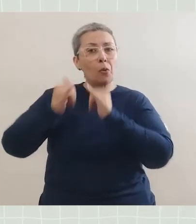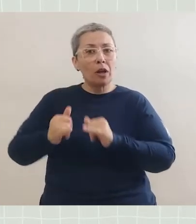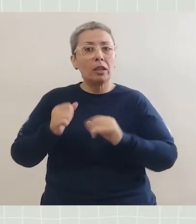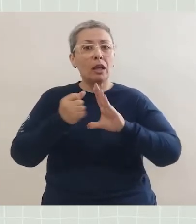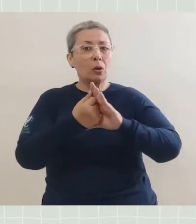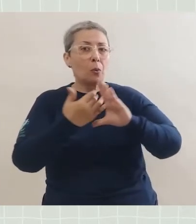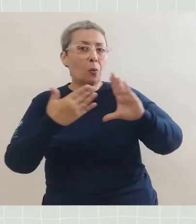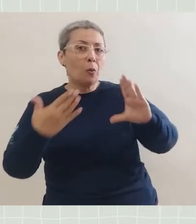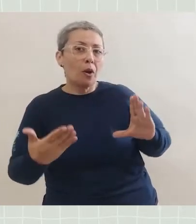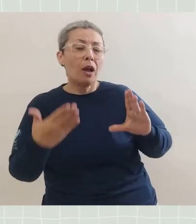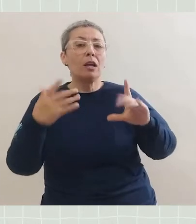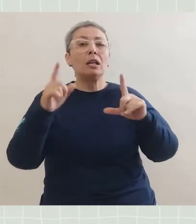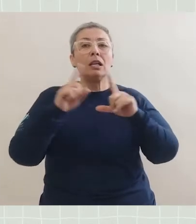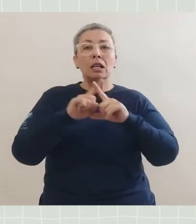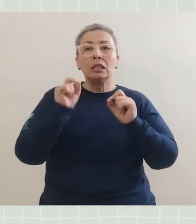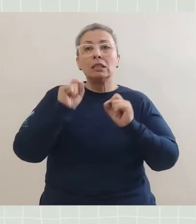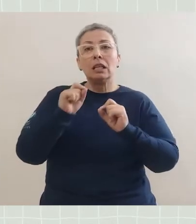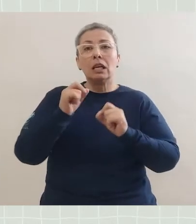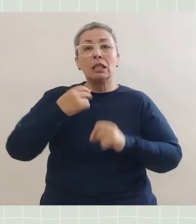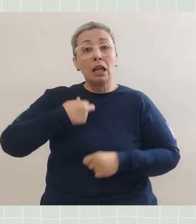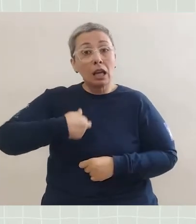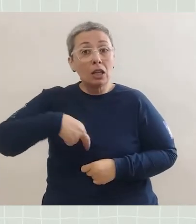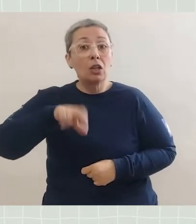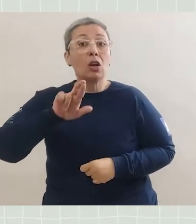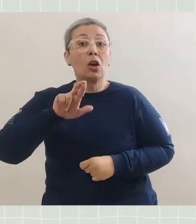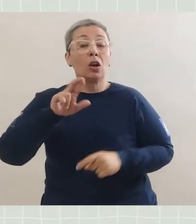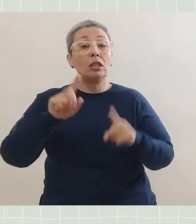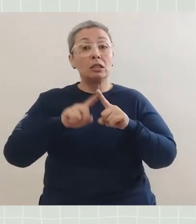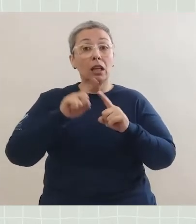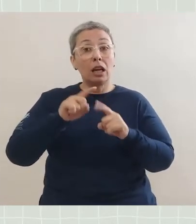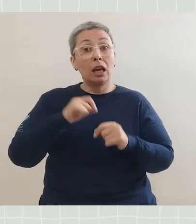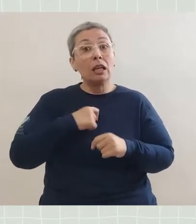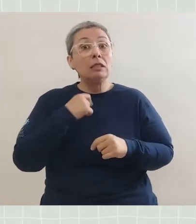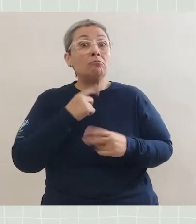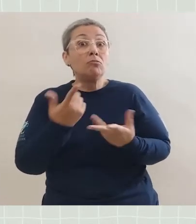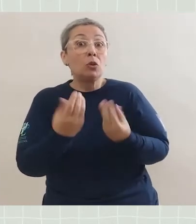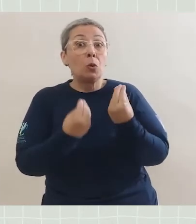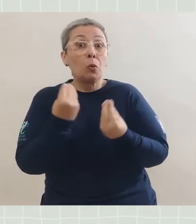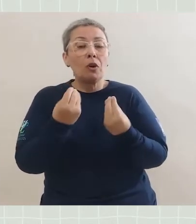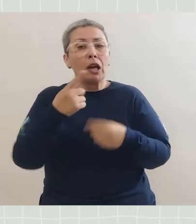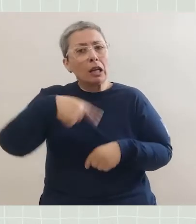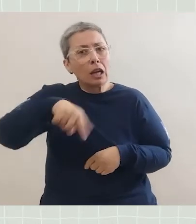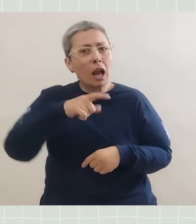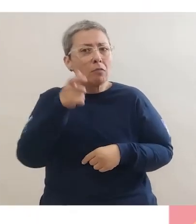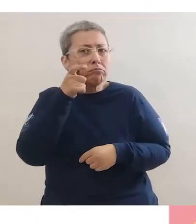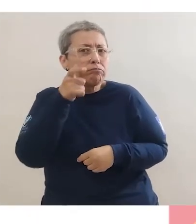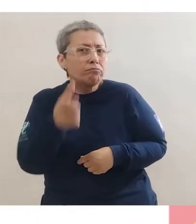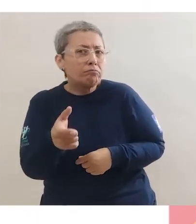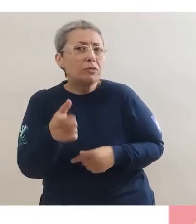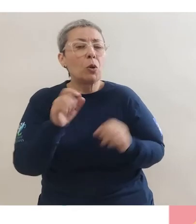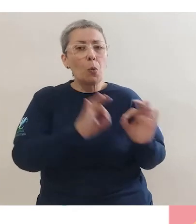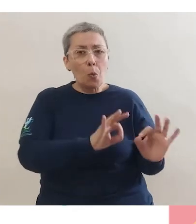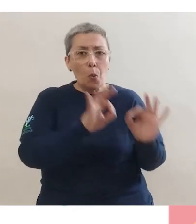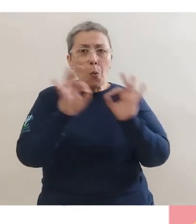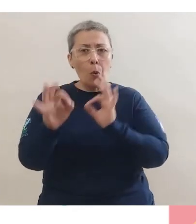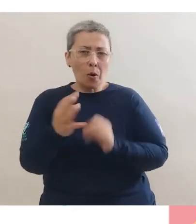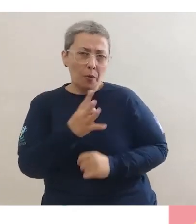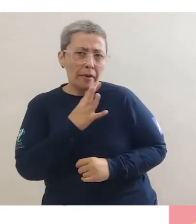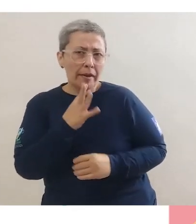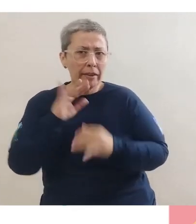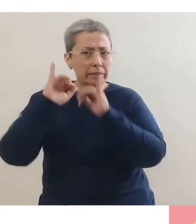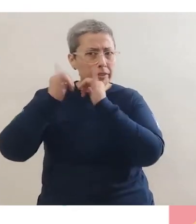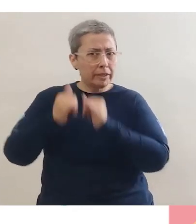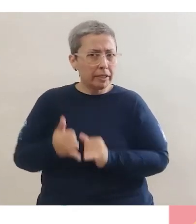Muitas lendas possuem características religiosas e mitológicas. E você que está aí me